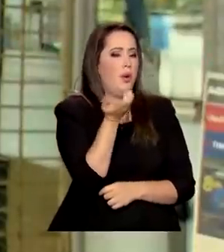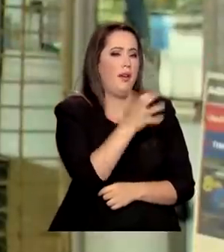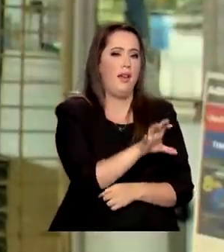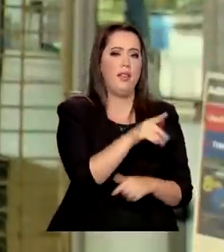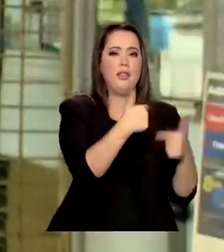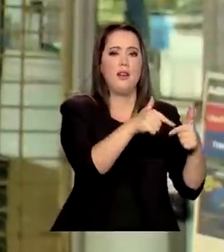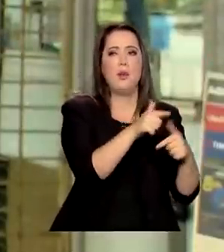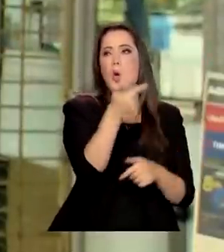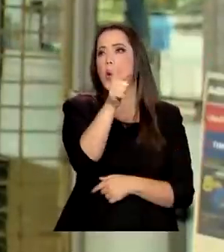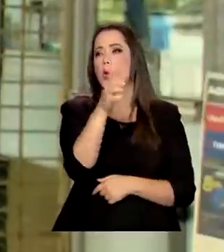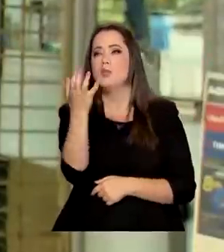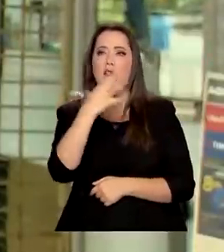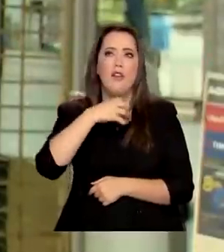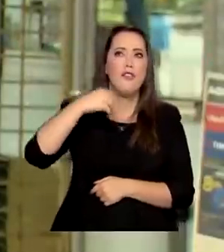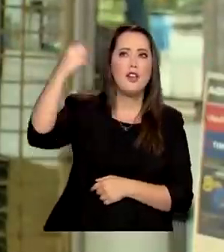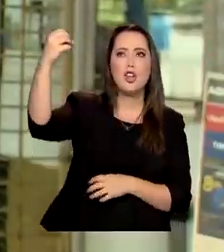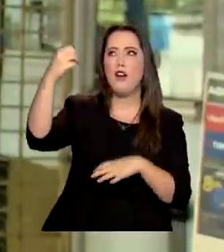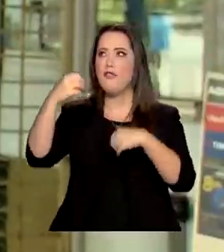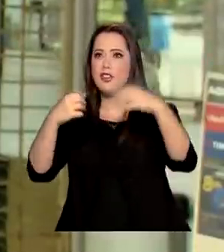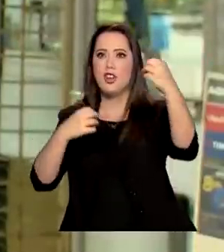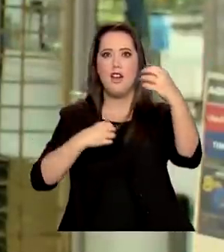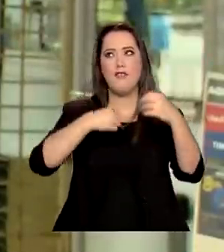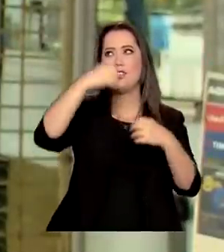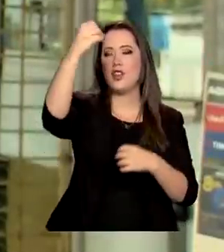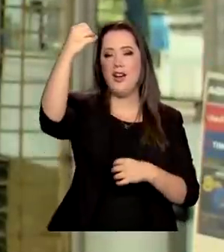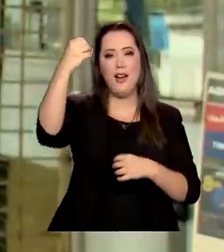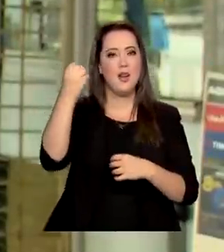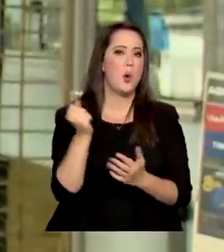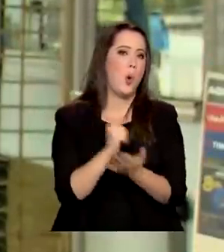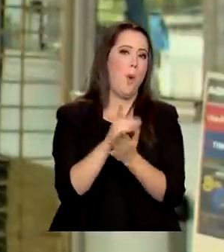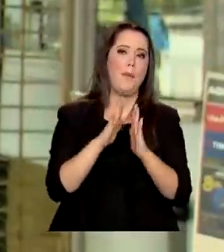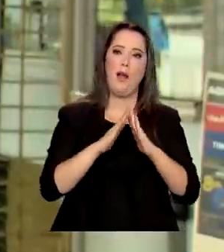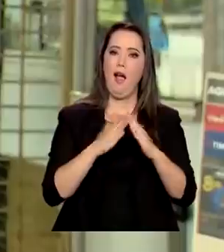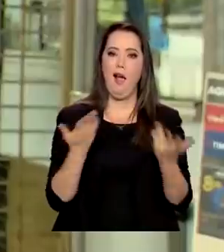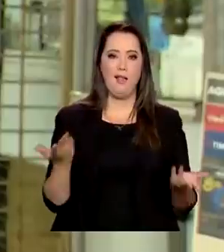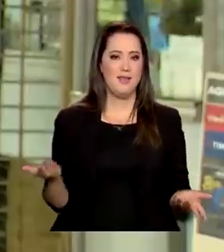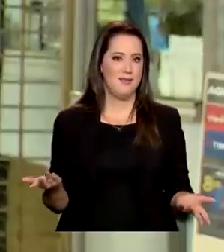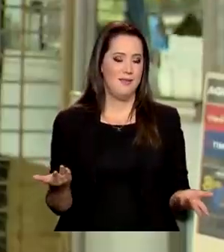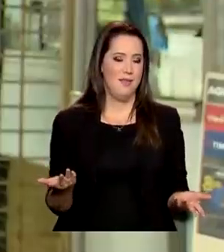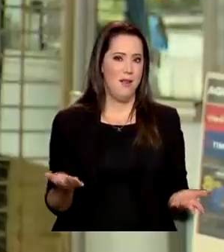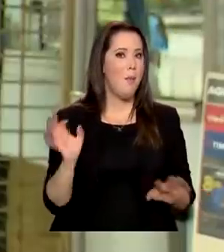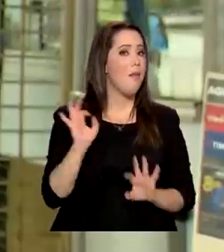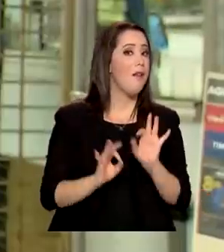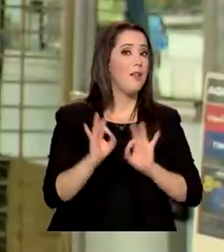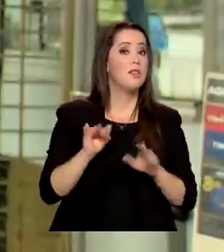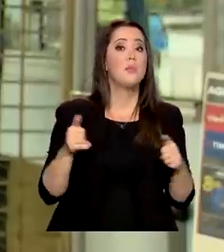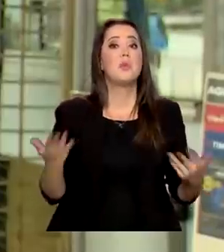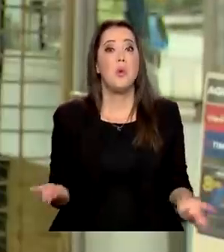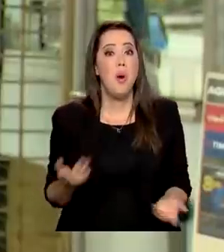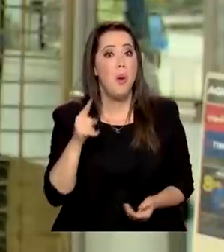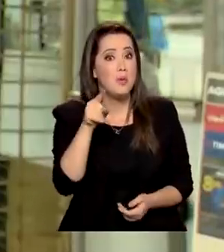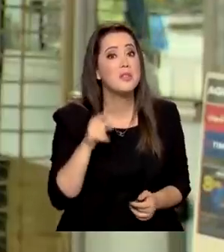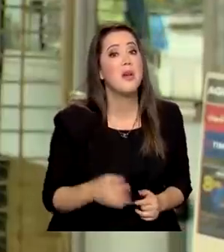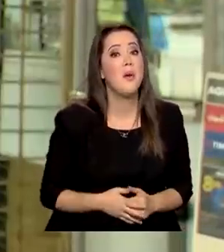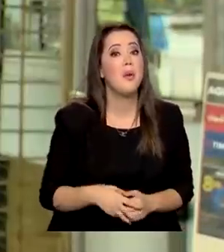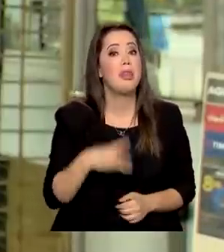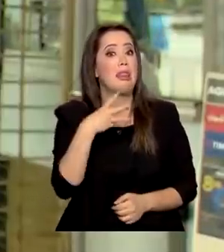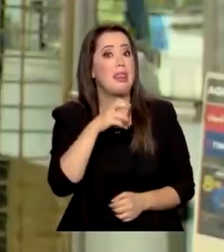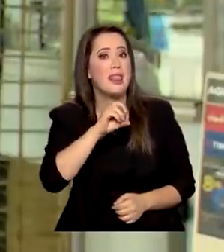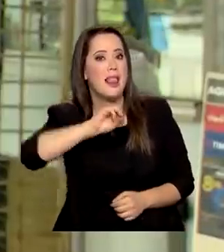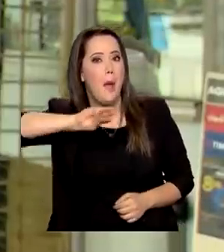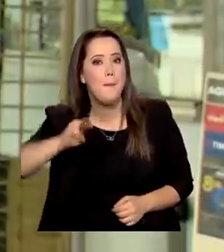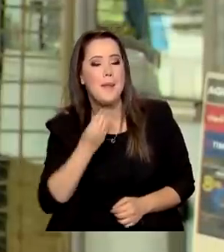viver viajando, comprar uma casa. Olha, são muitos projetos. E aí, você já pensou acordar amanhã com R$ 350 milhões